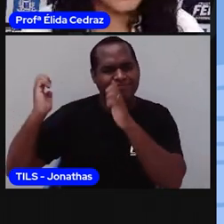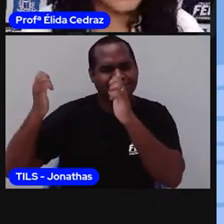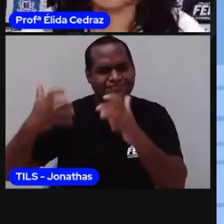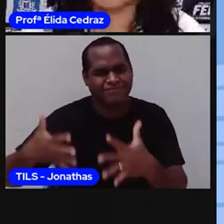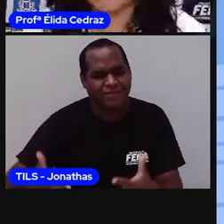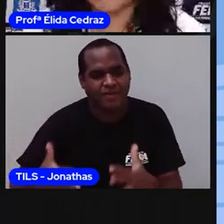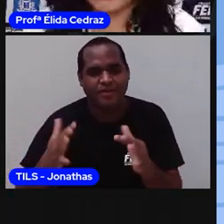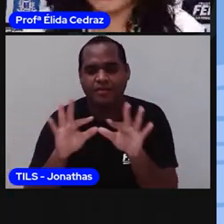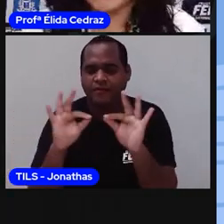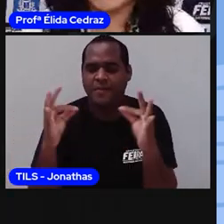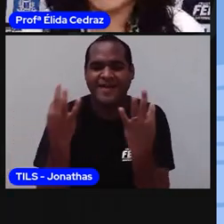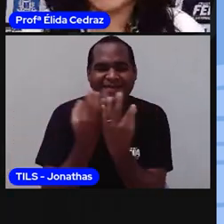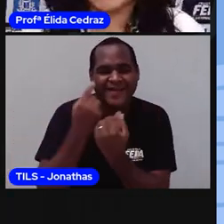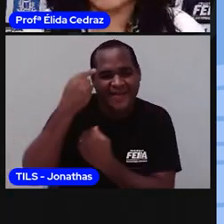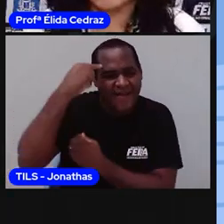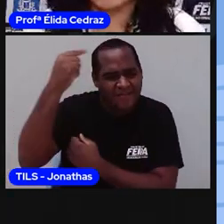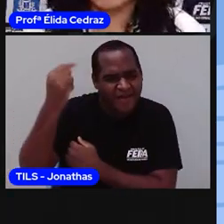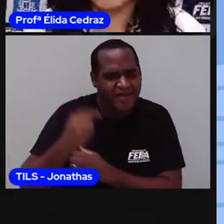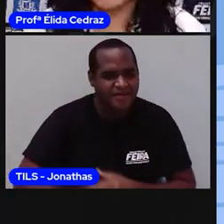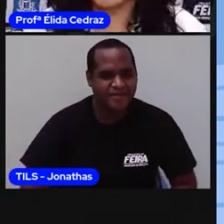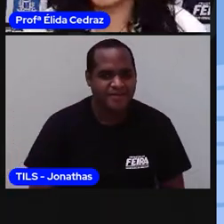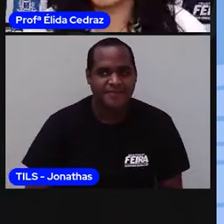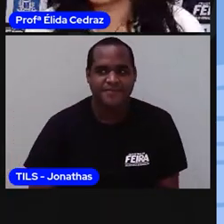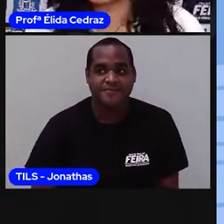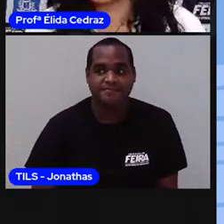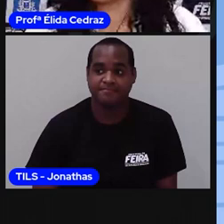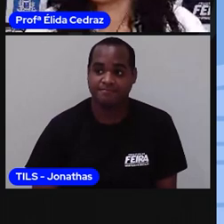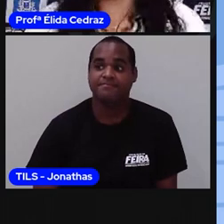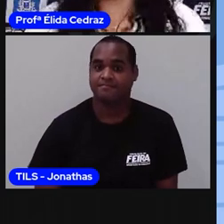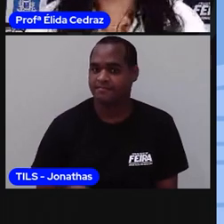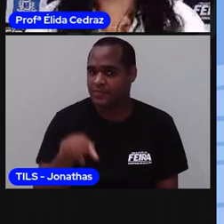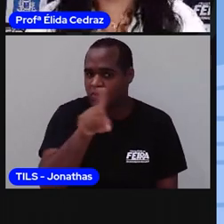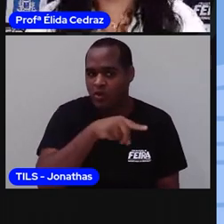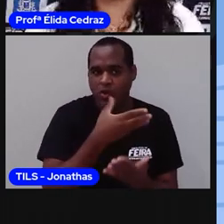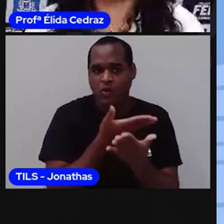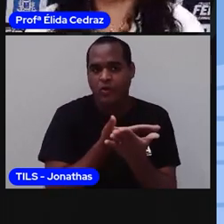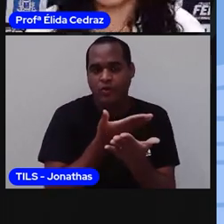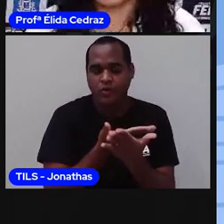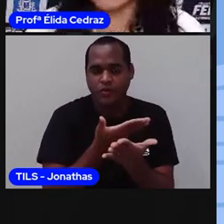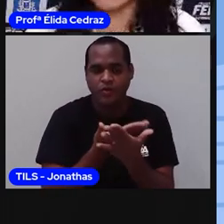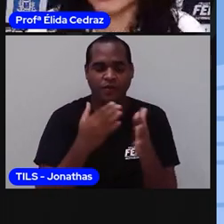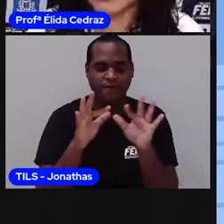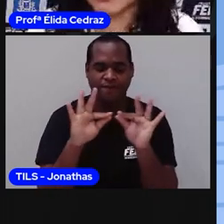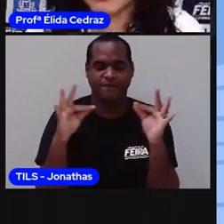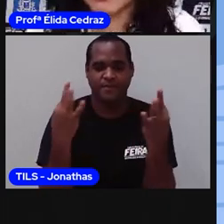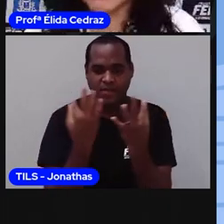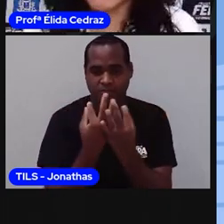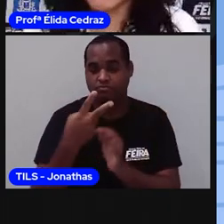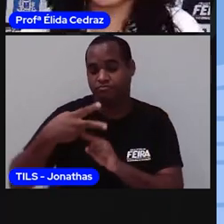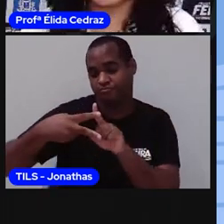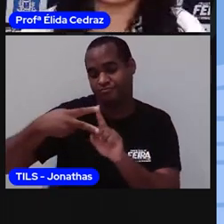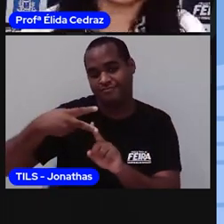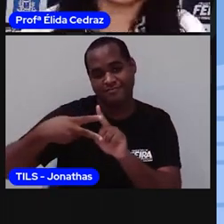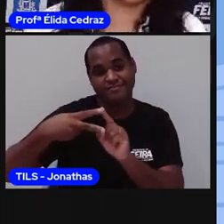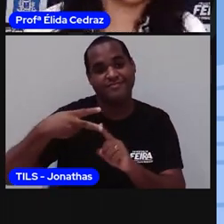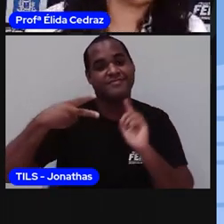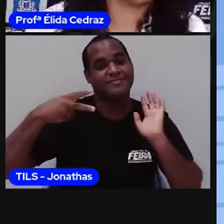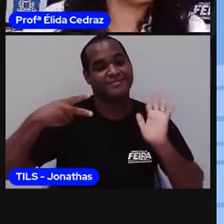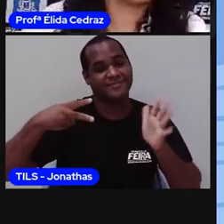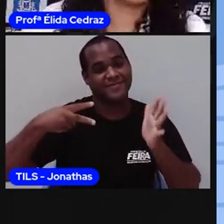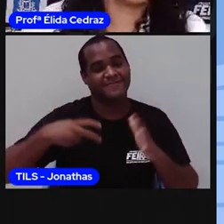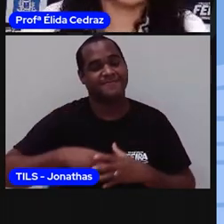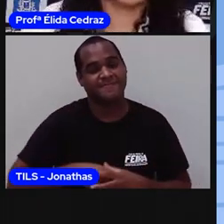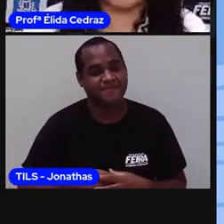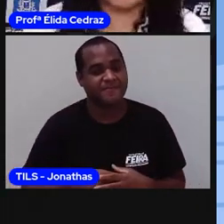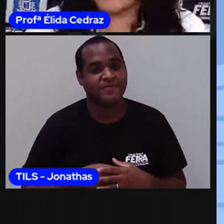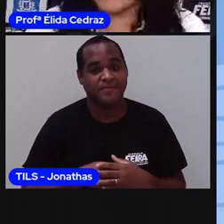Sobre família, você lembra? Nós estudamos o tema família já duas vezes. Nós estudamos